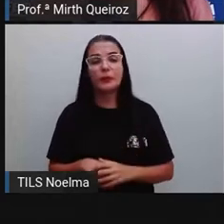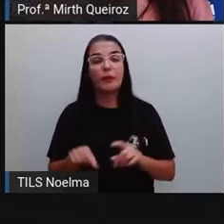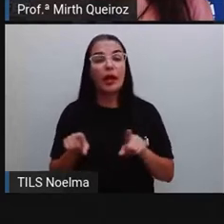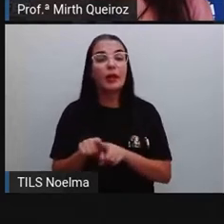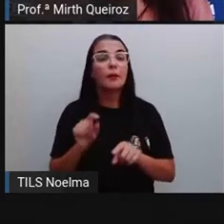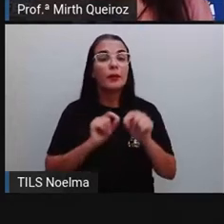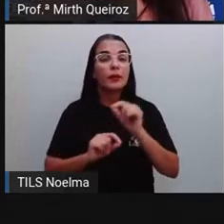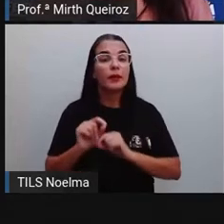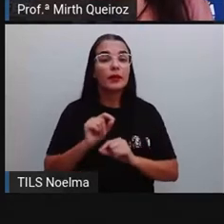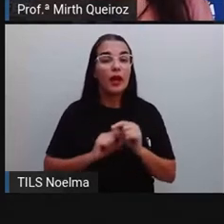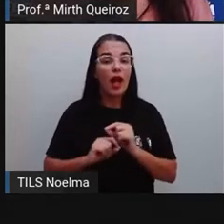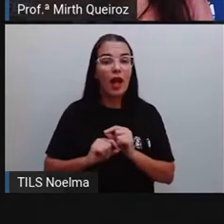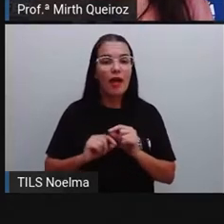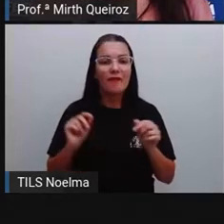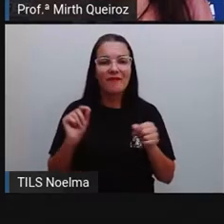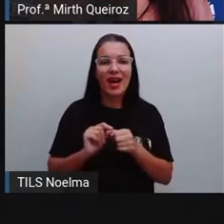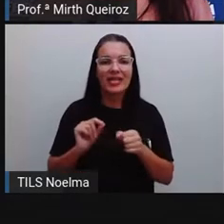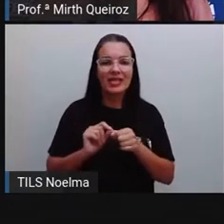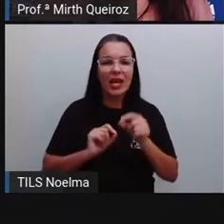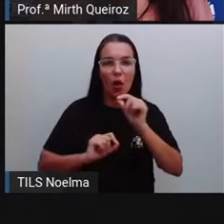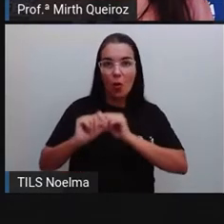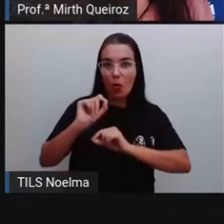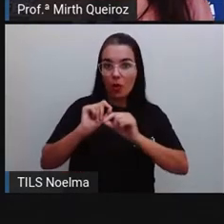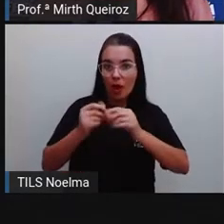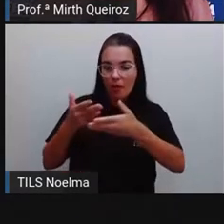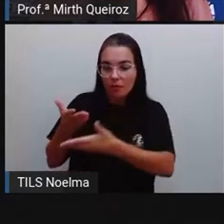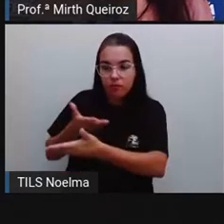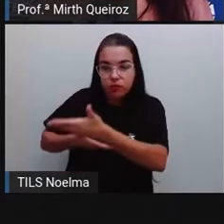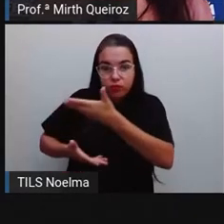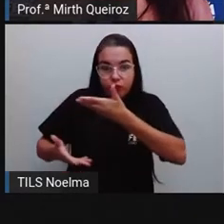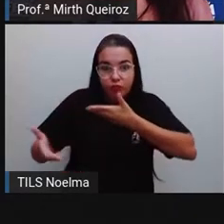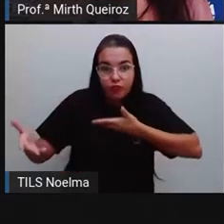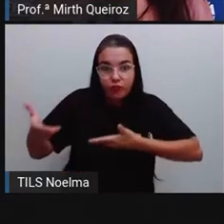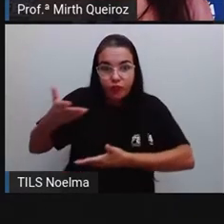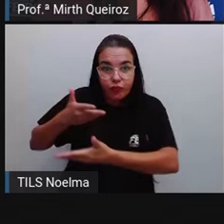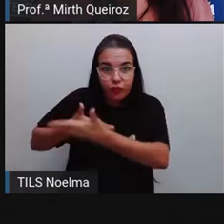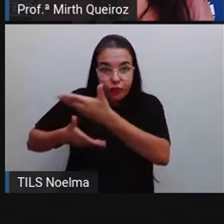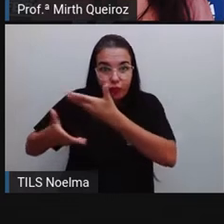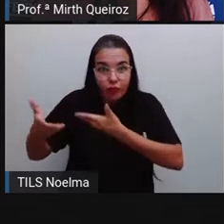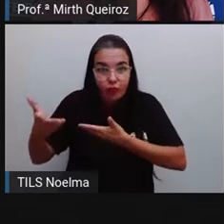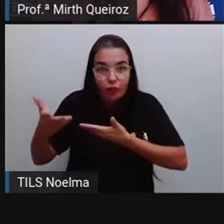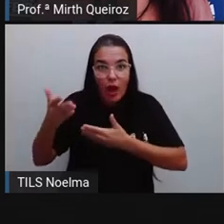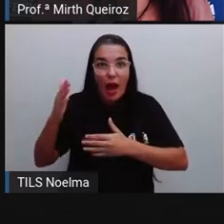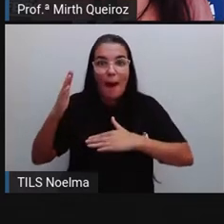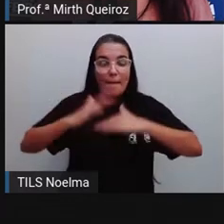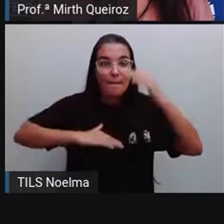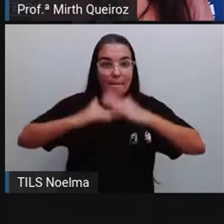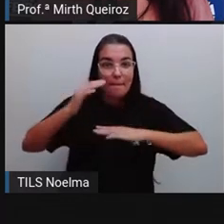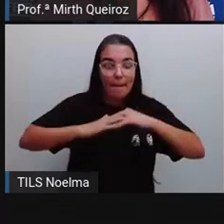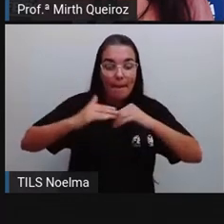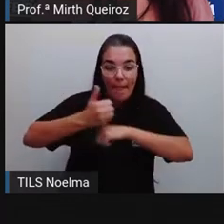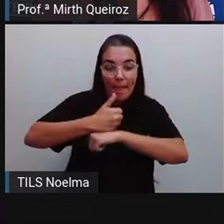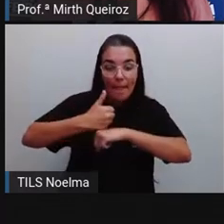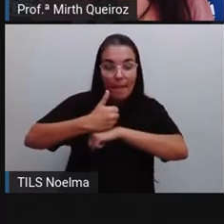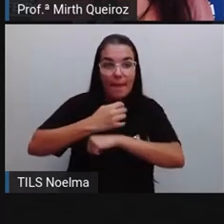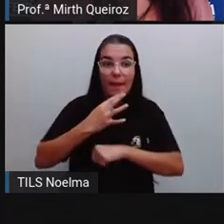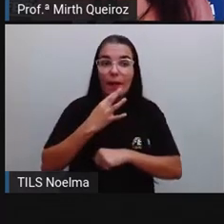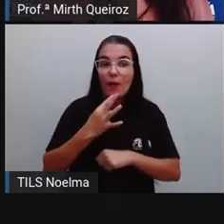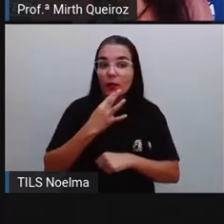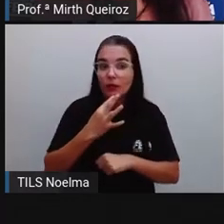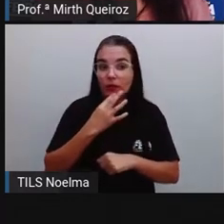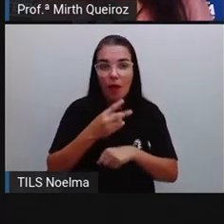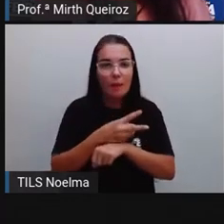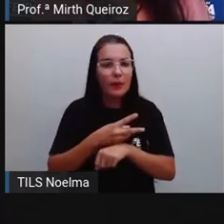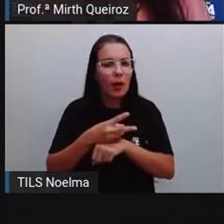Realizar networking, ou seja, compartilhar e buscar conhecimentos profissionais. E procurar empregos